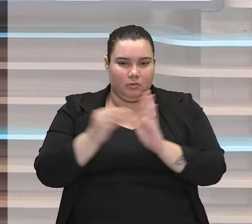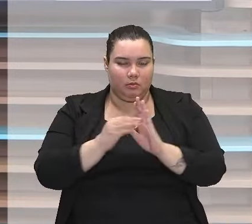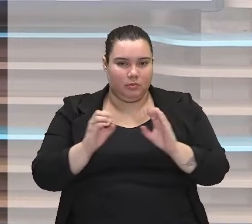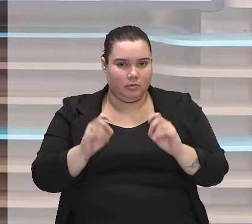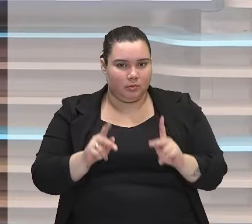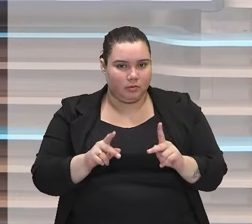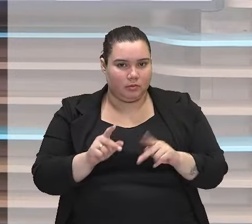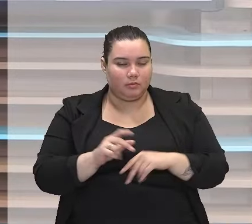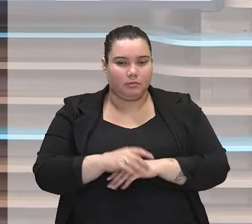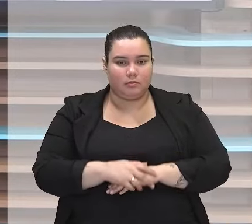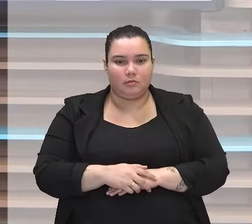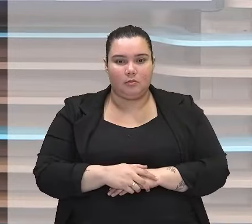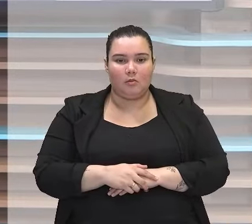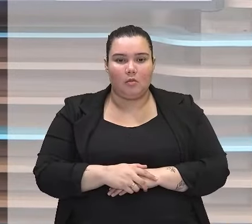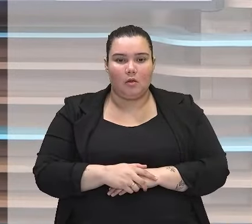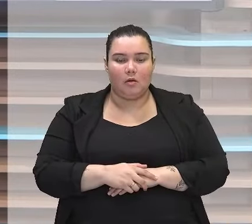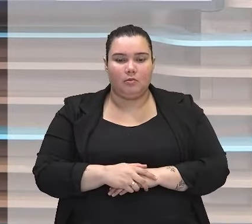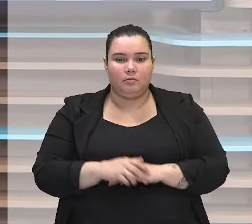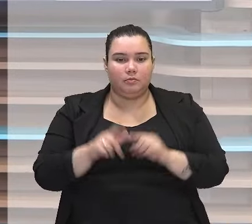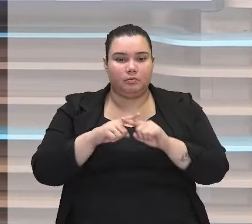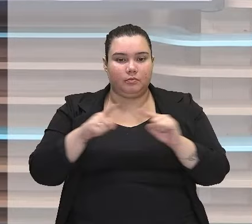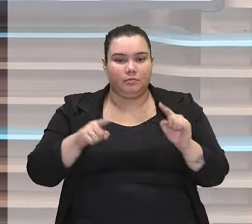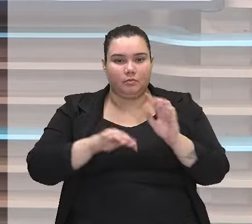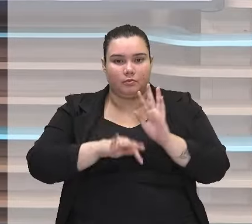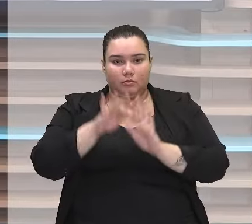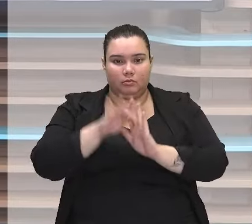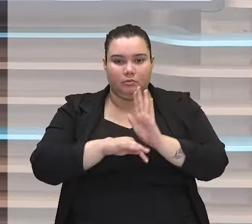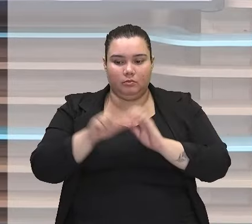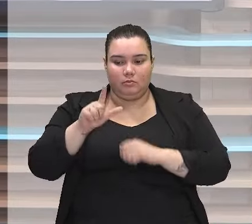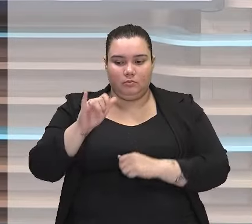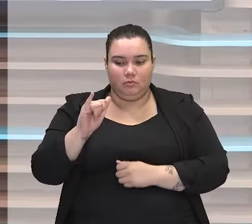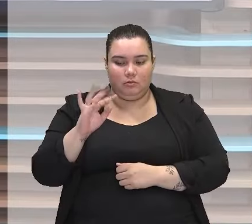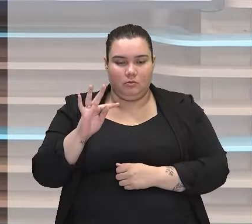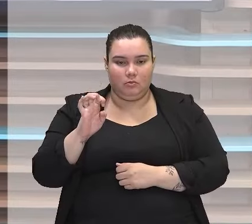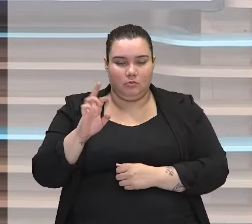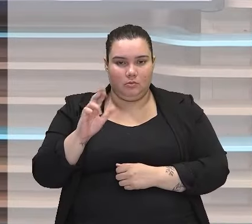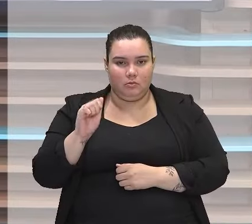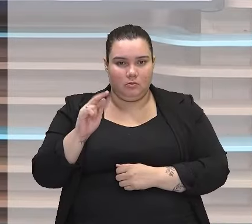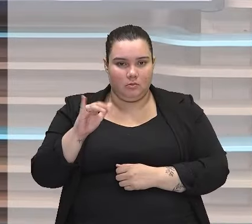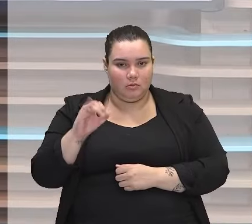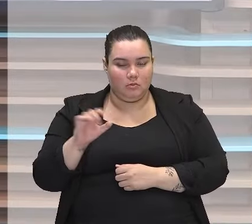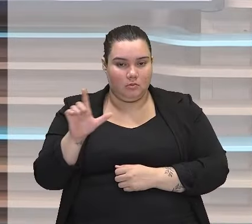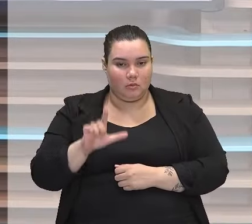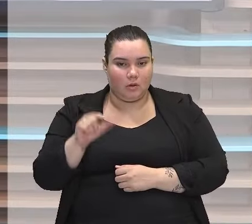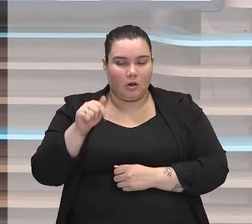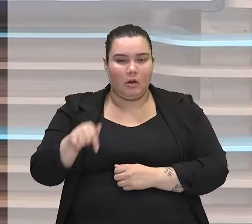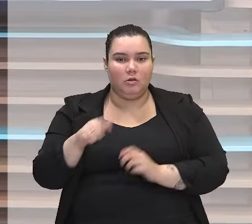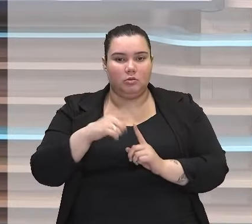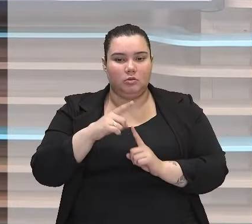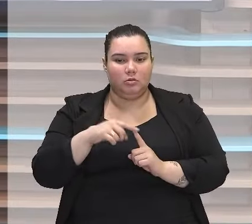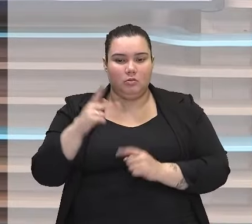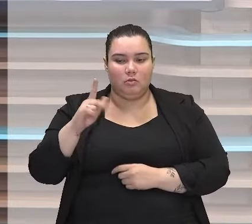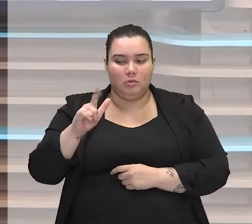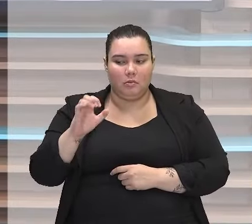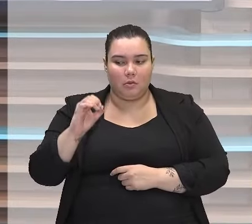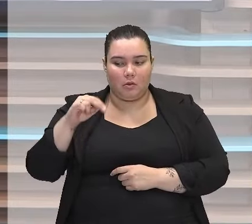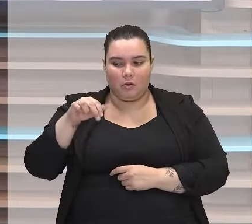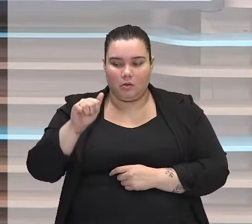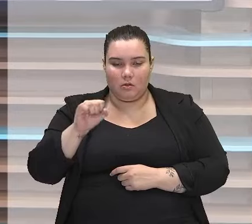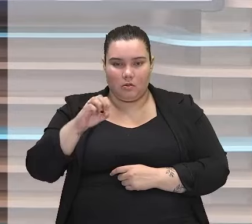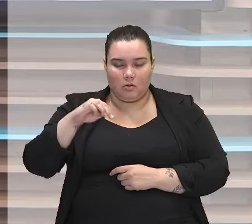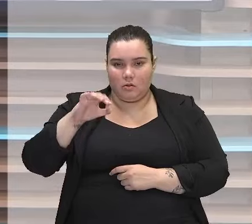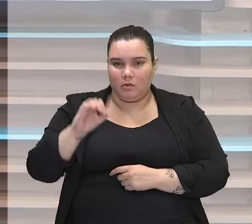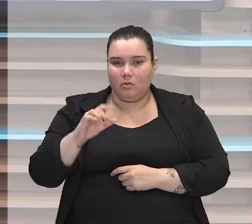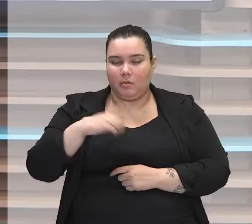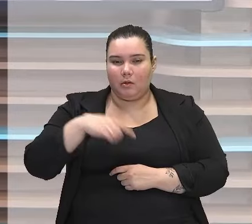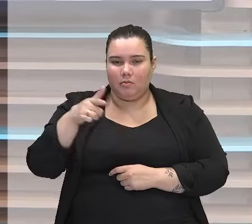ok? Agora, no texto literário, quando o pleonasmo é intencional, quando ocorre uma repetição intencional com a finalidade